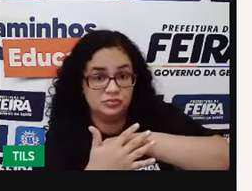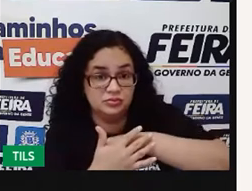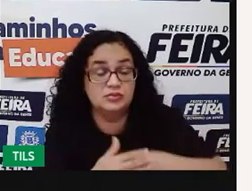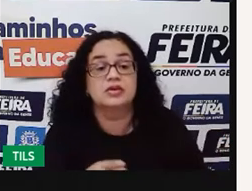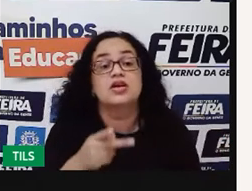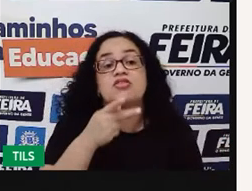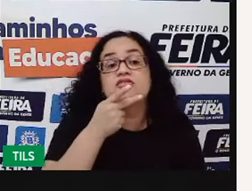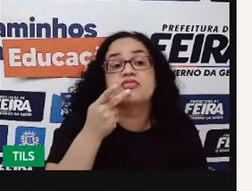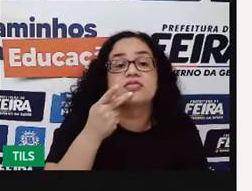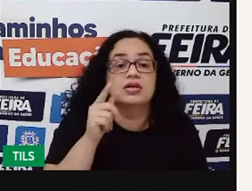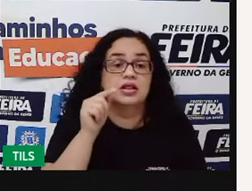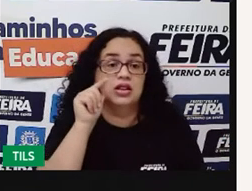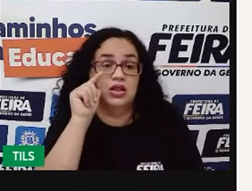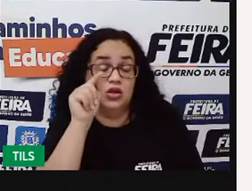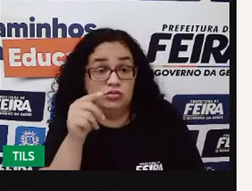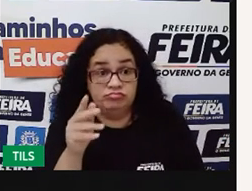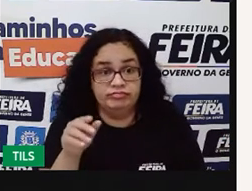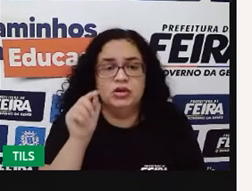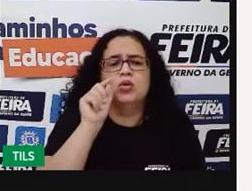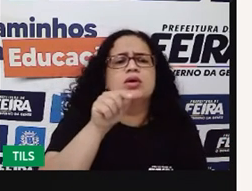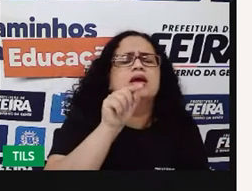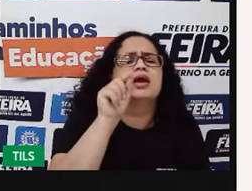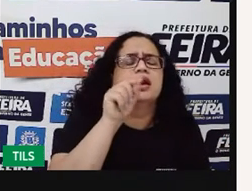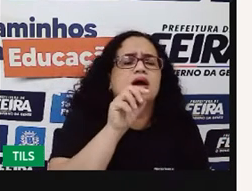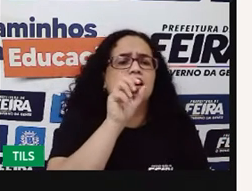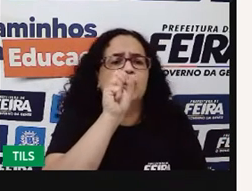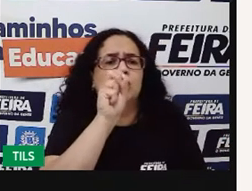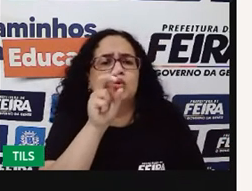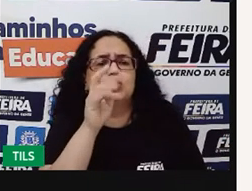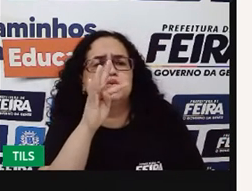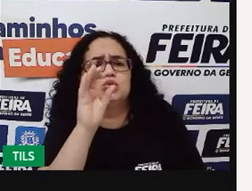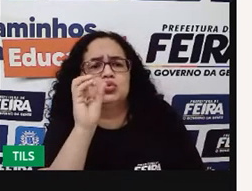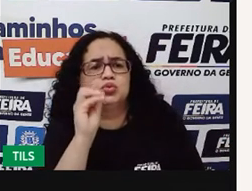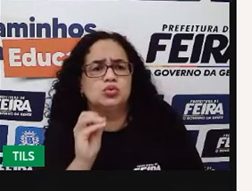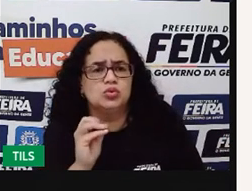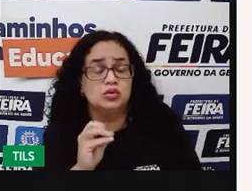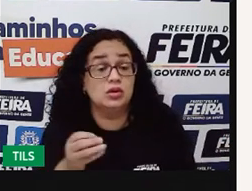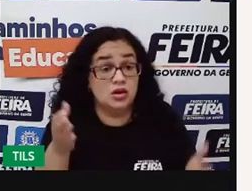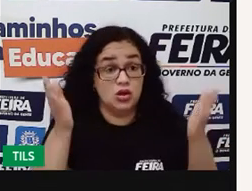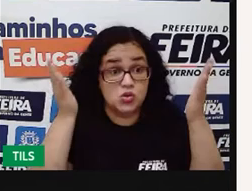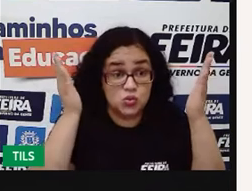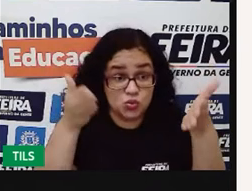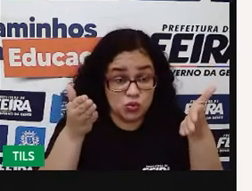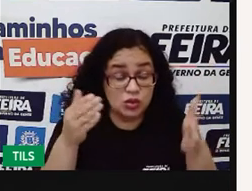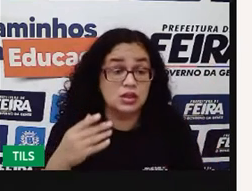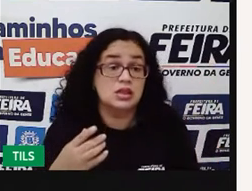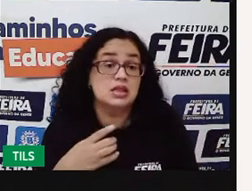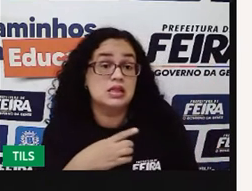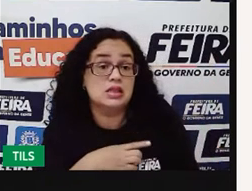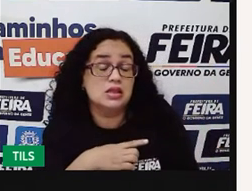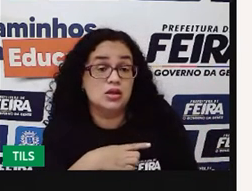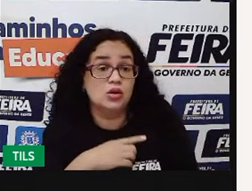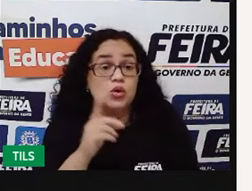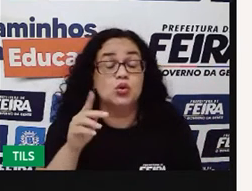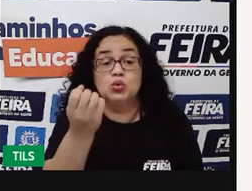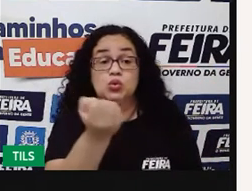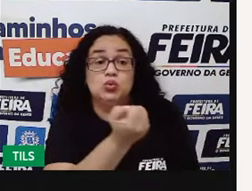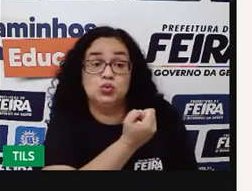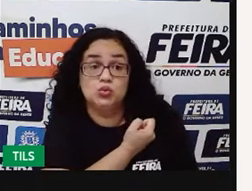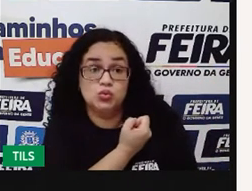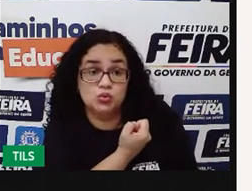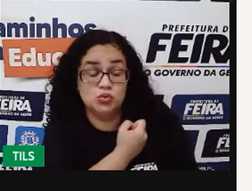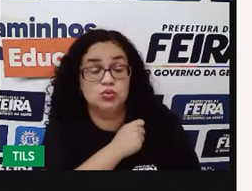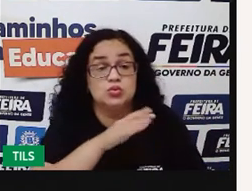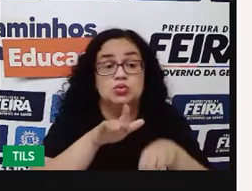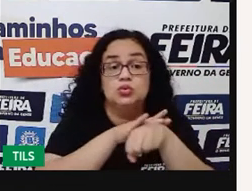indicadores são o surto. O que é o surto pró é um aumento repentino do número de casos